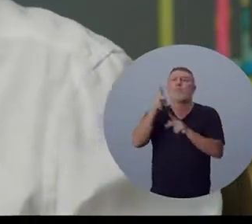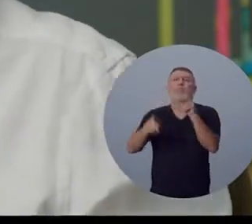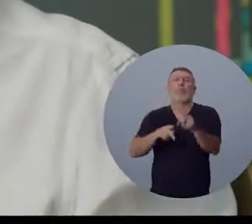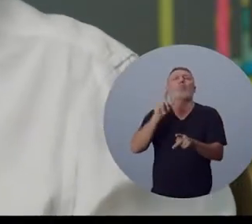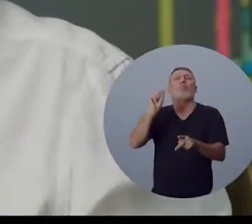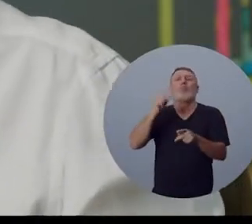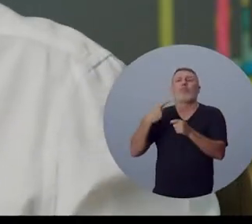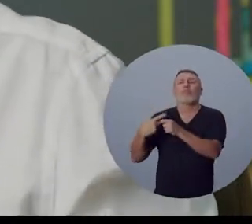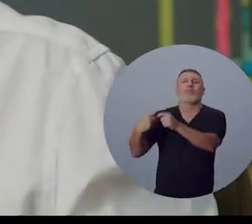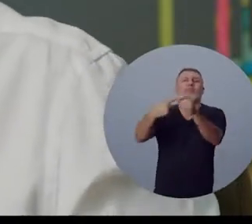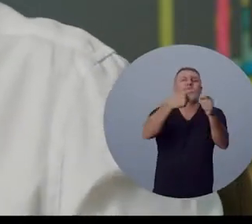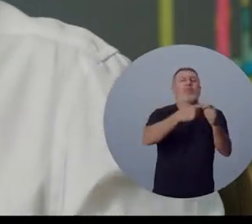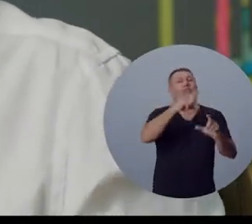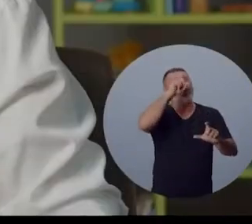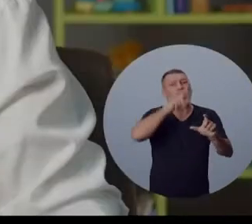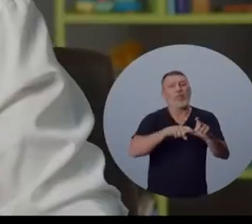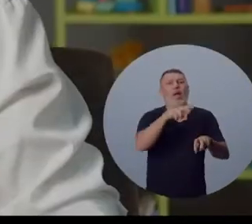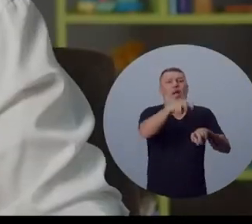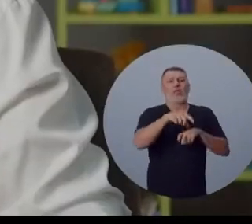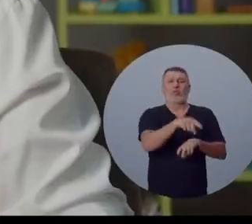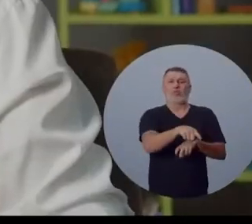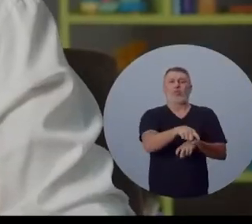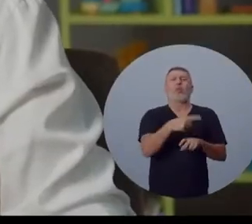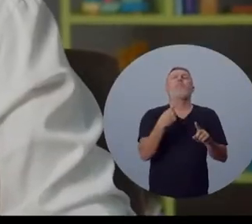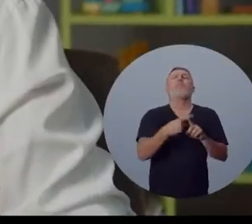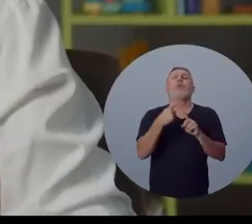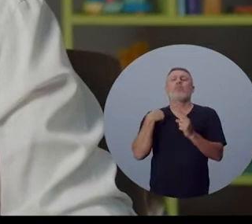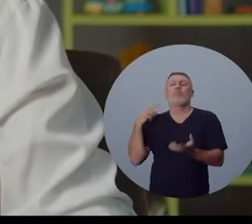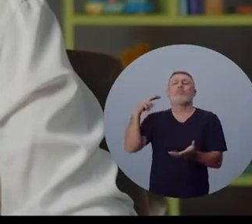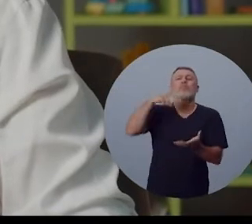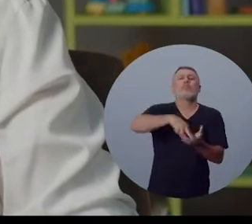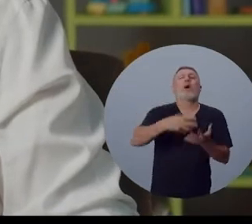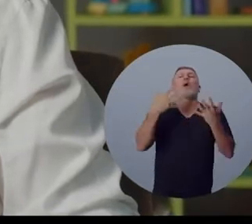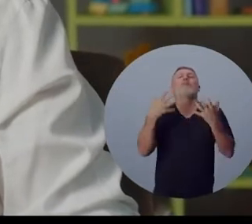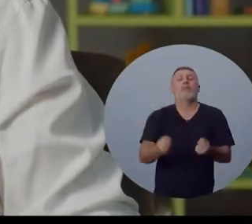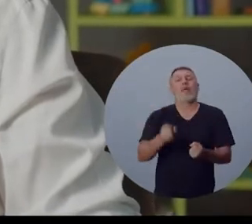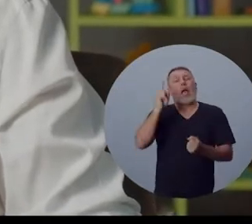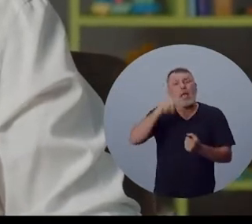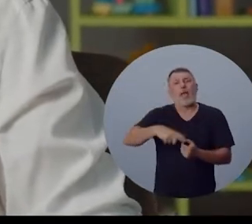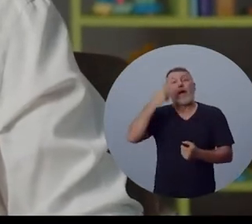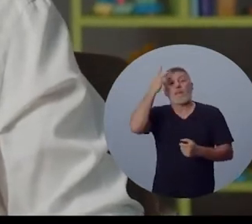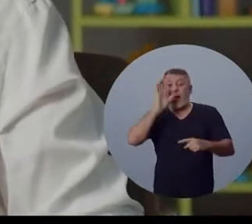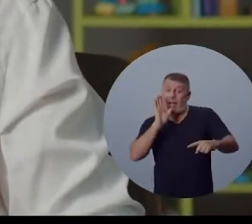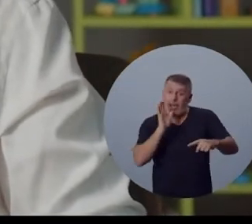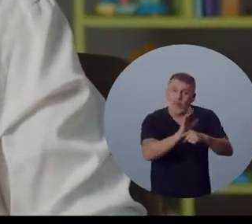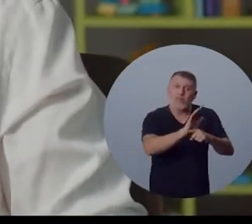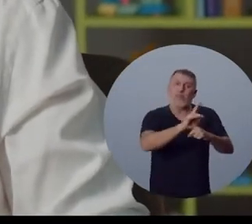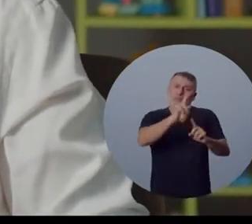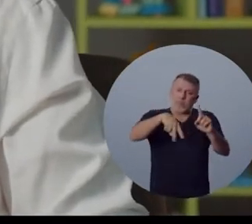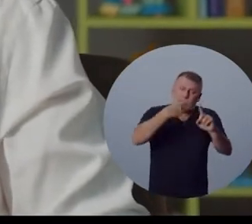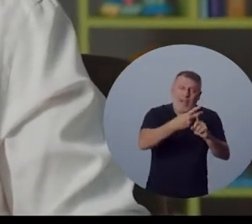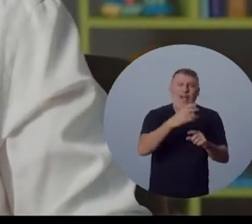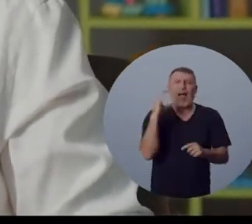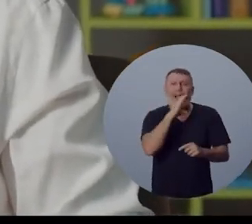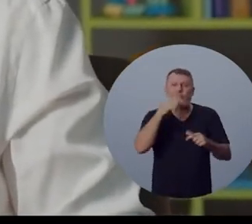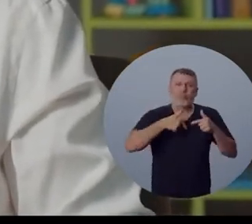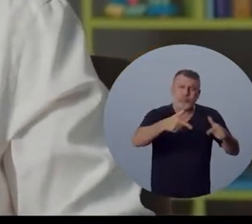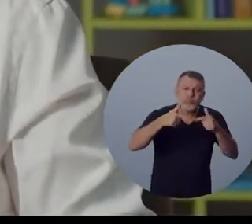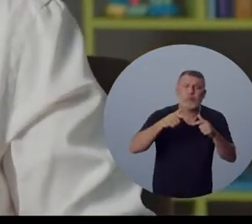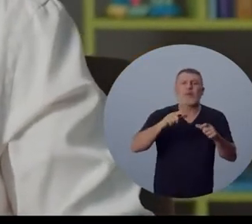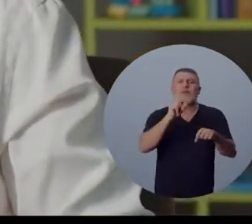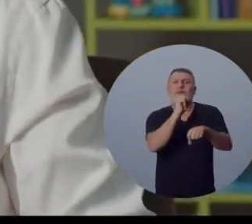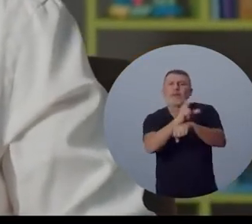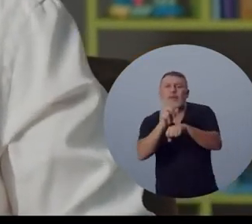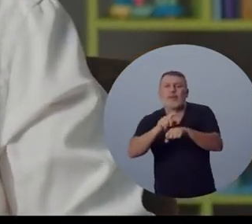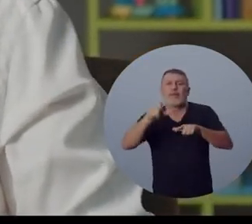maior parte dos nossos municípios. Porque só faz sentido eu estar aqui hoje se for para trazer ainda mais eficiência e agilidade.